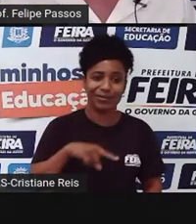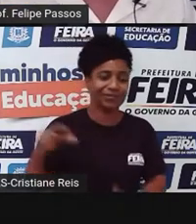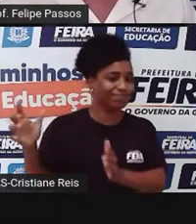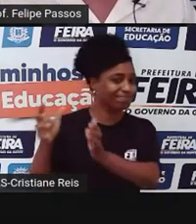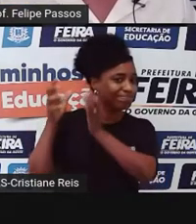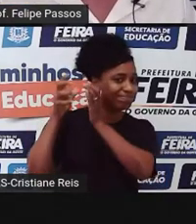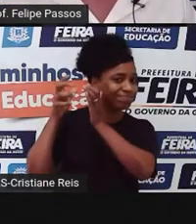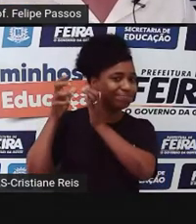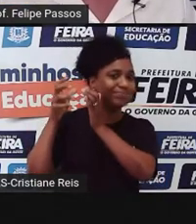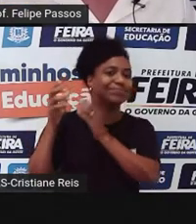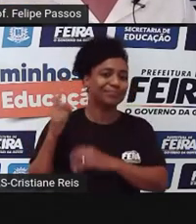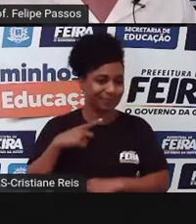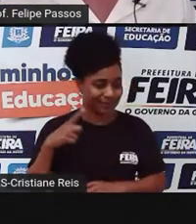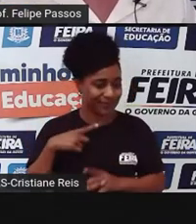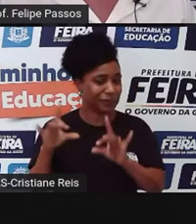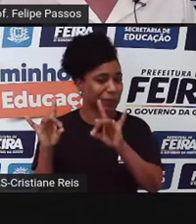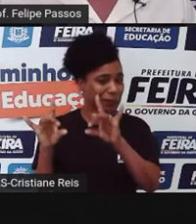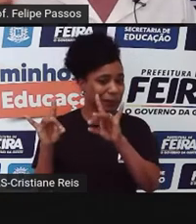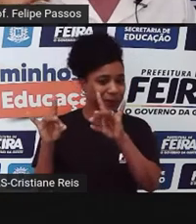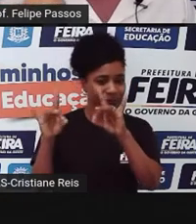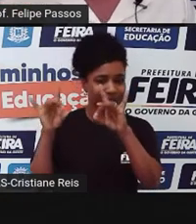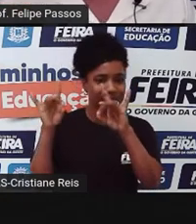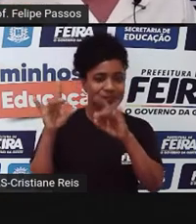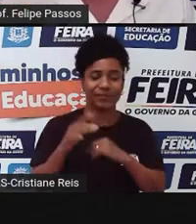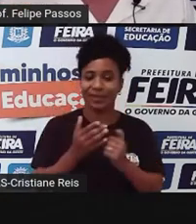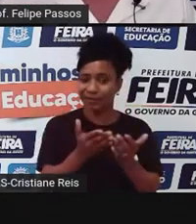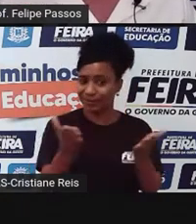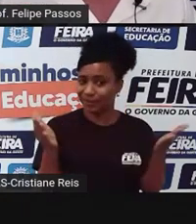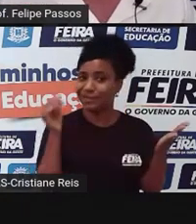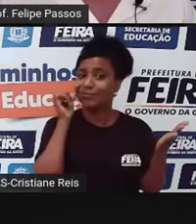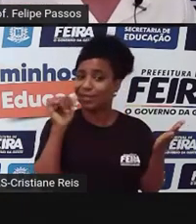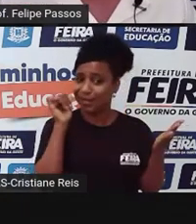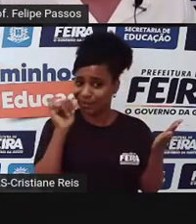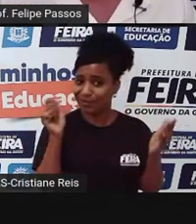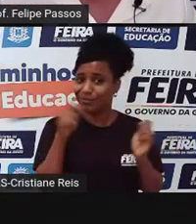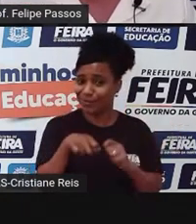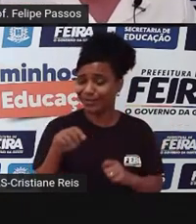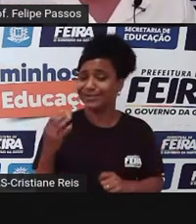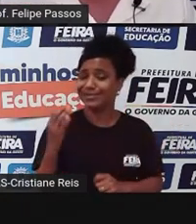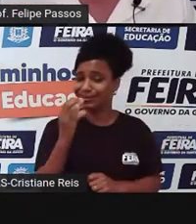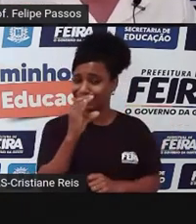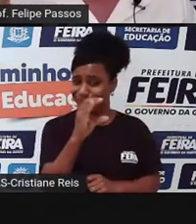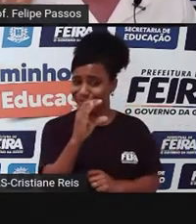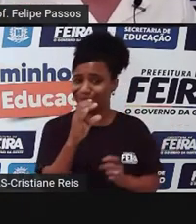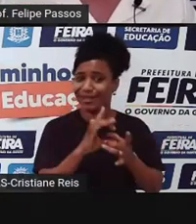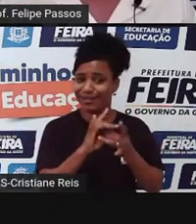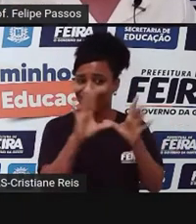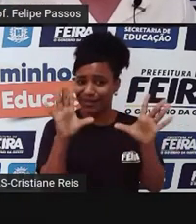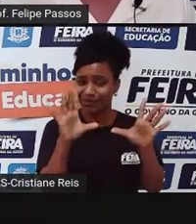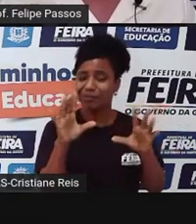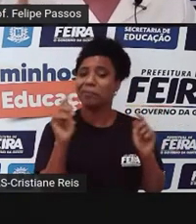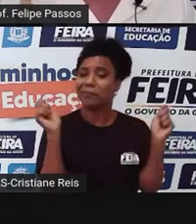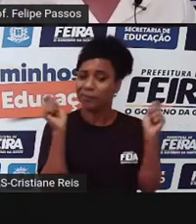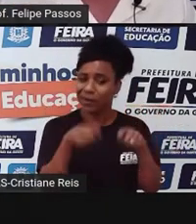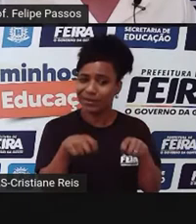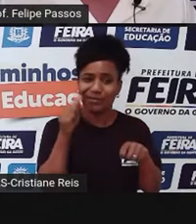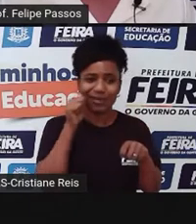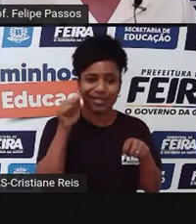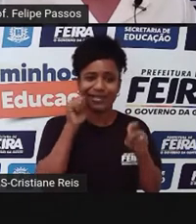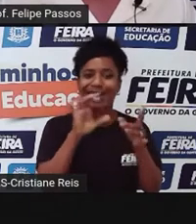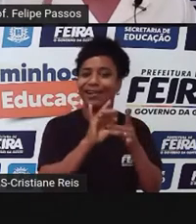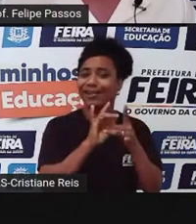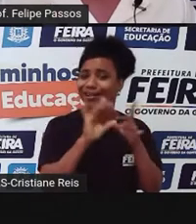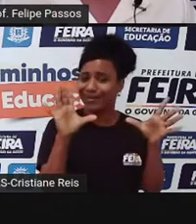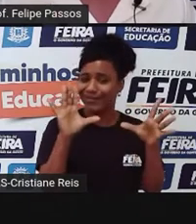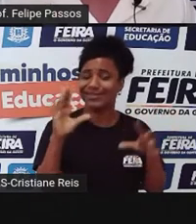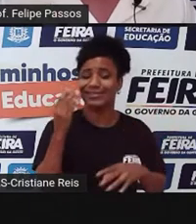é uma figura super influente. Meninas, vocês podem ser cientistas se vocês quiserem, tá? Se alguém disser o contrário, não aceite não,